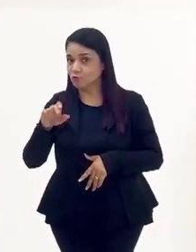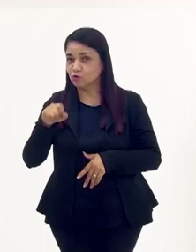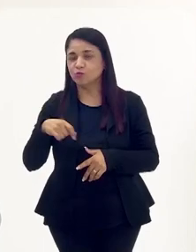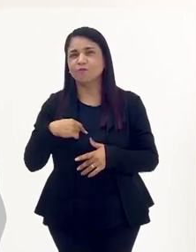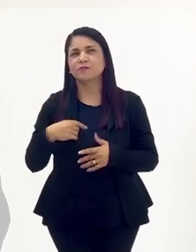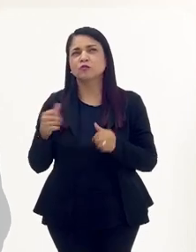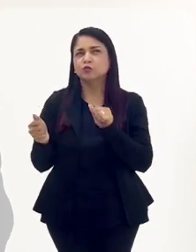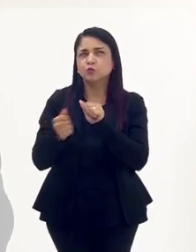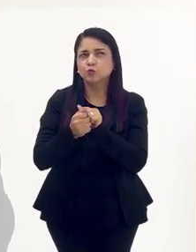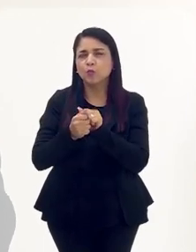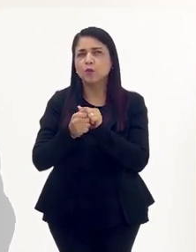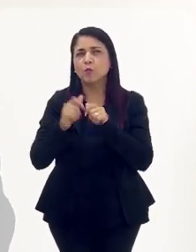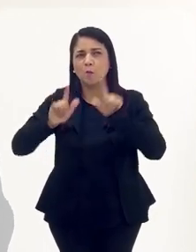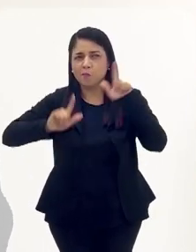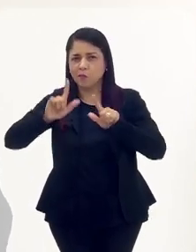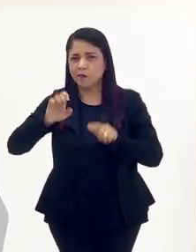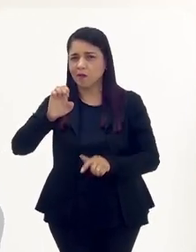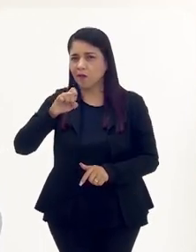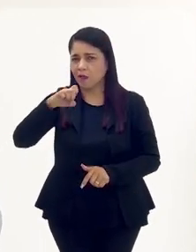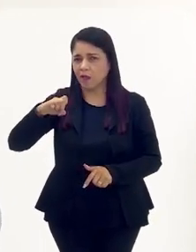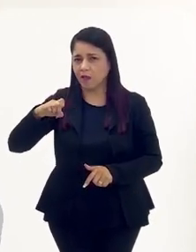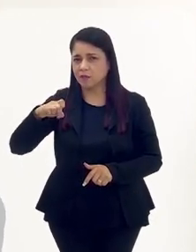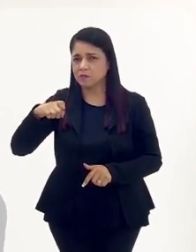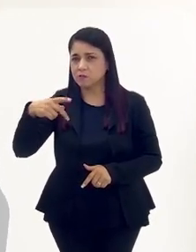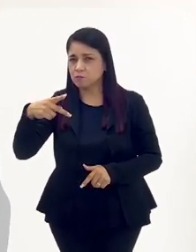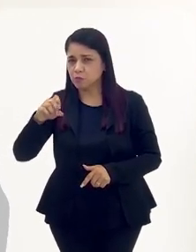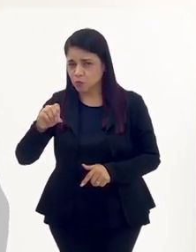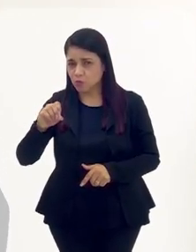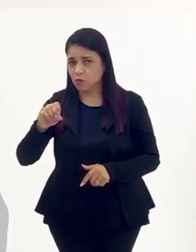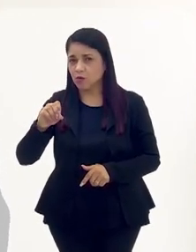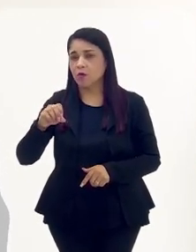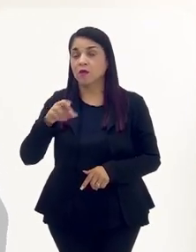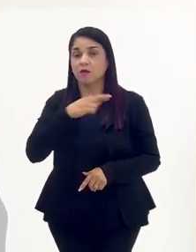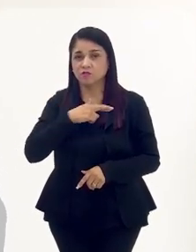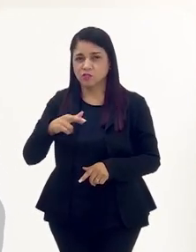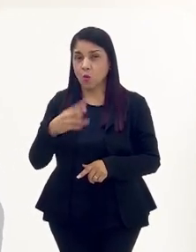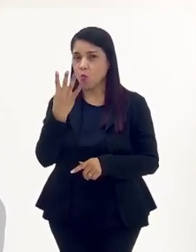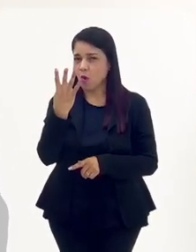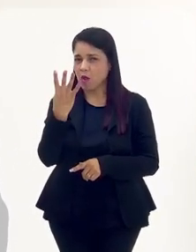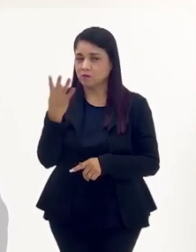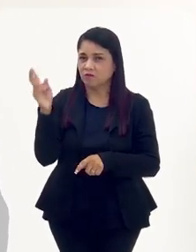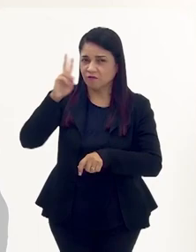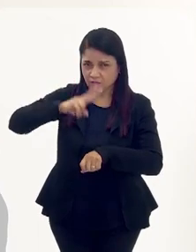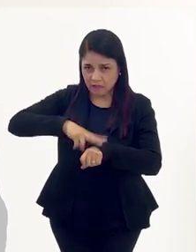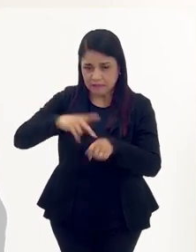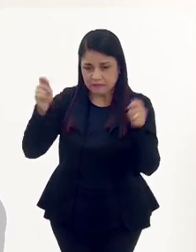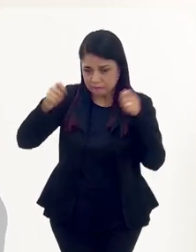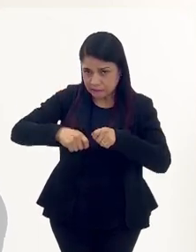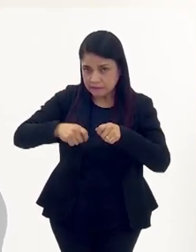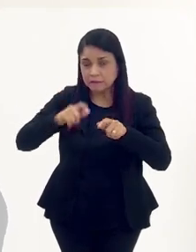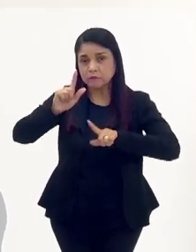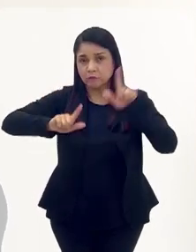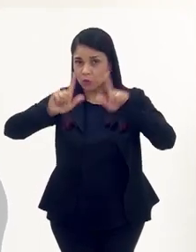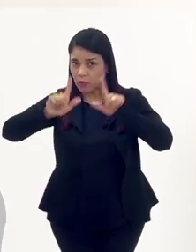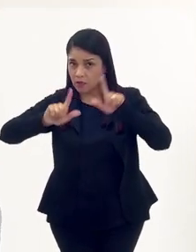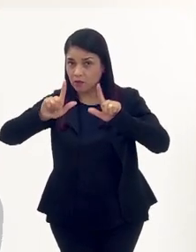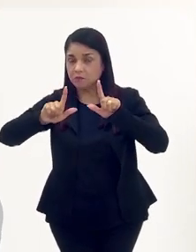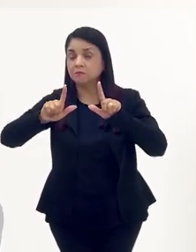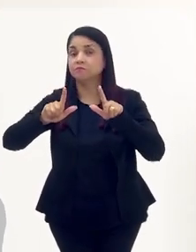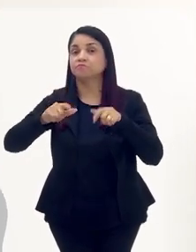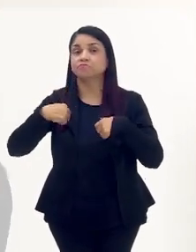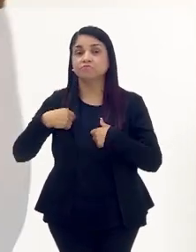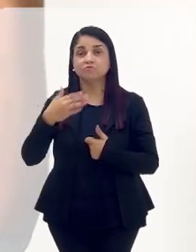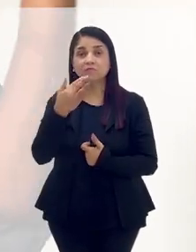fez Expo Religião comigo durante quatro vezes ainda, que foi possível, e que